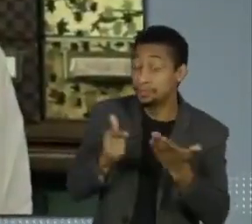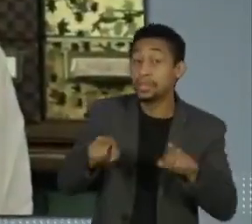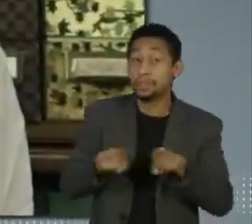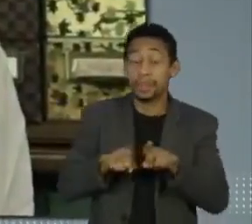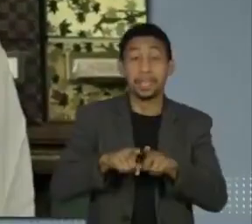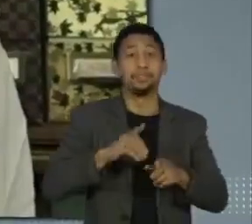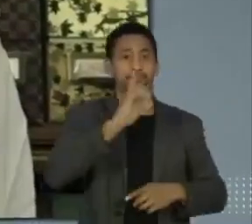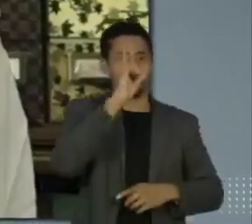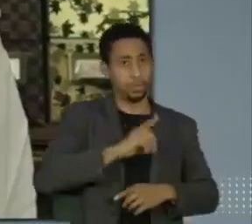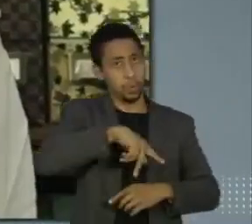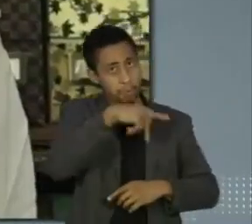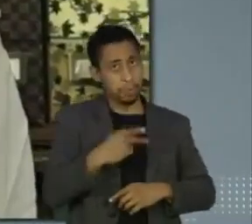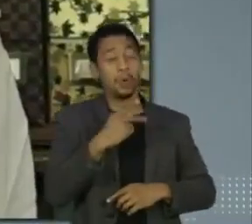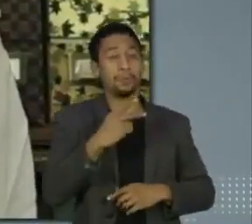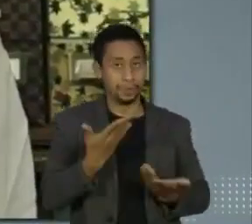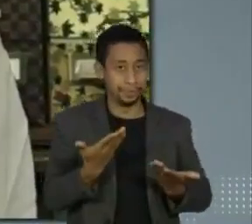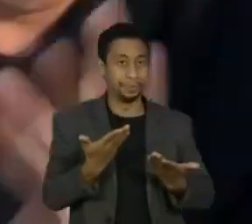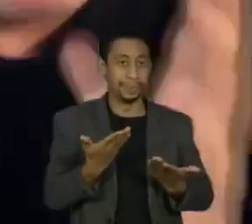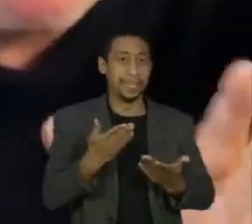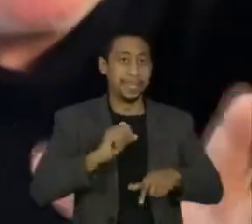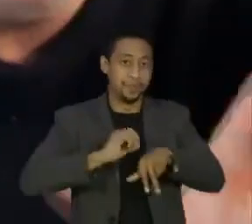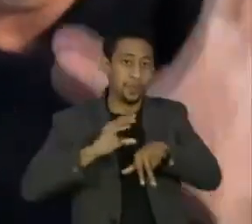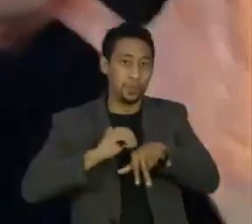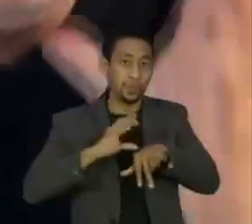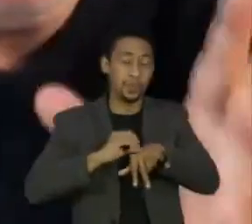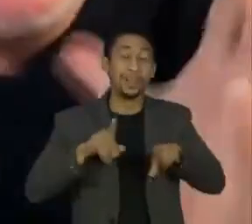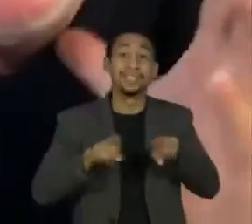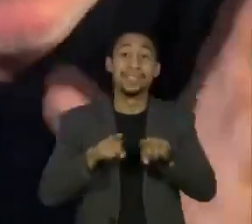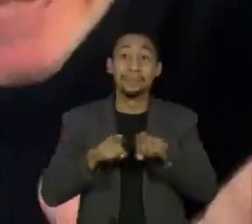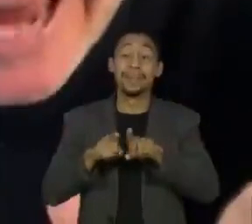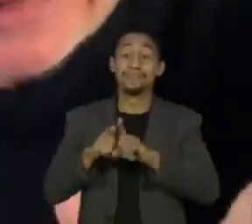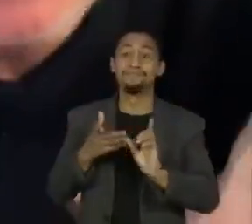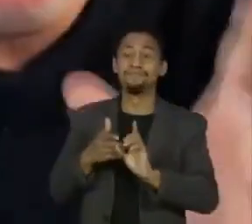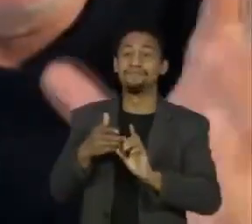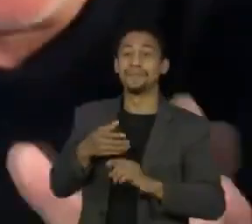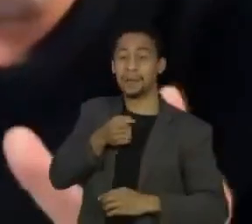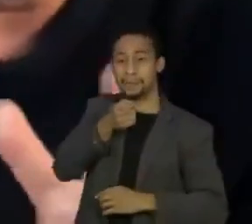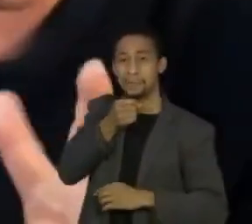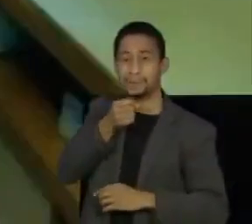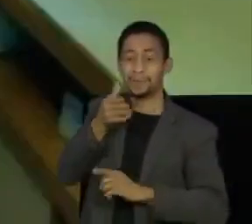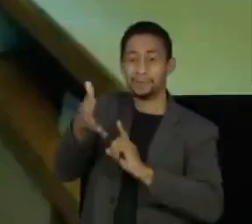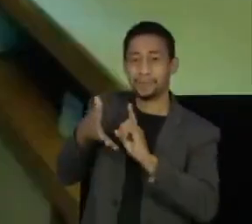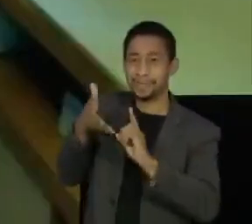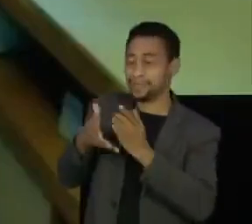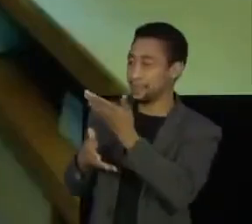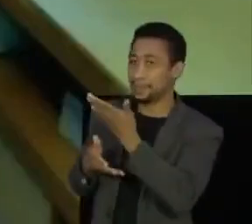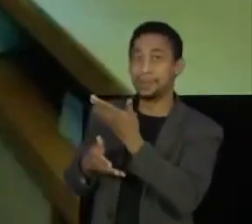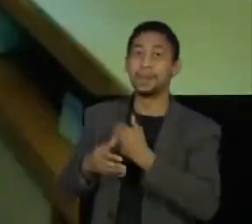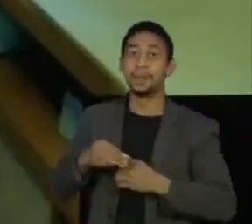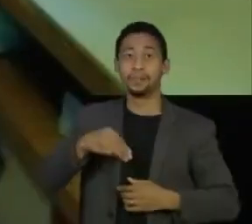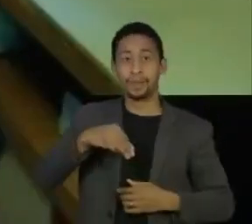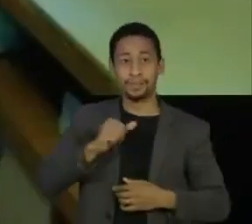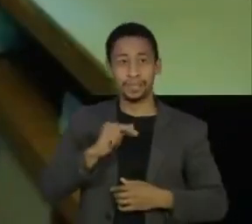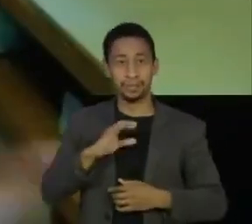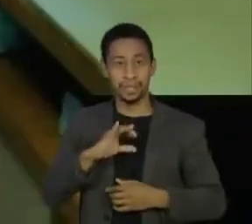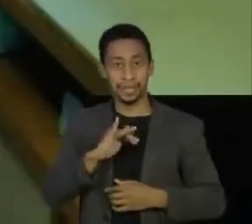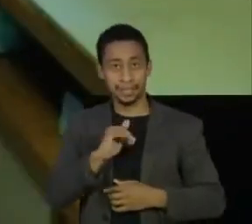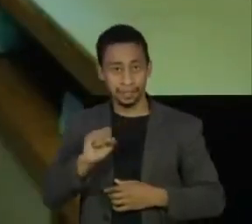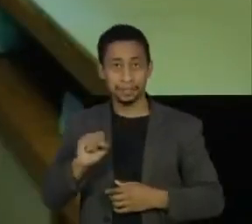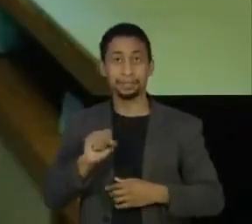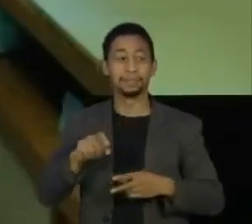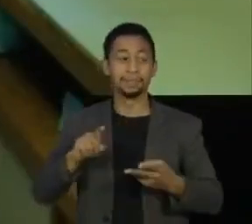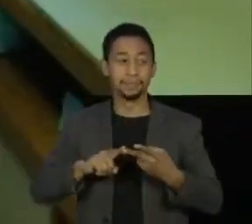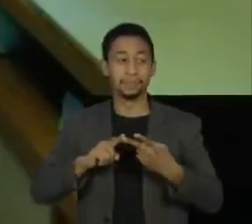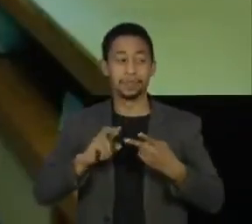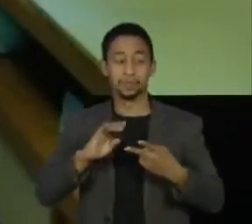jornalismo da TV Cultura, Leão Serva, e os apresentadores de TV, Marcelo Taz e Rosana Herman. Tem mais